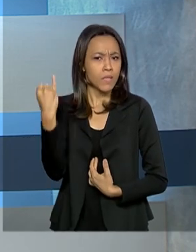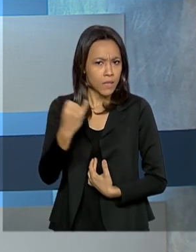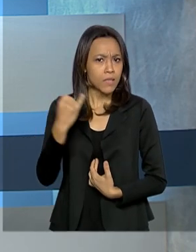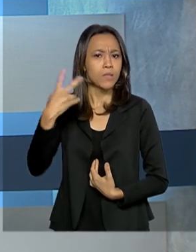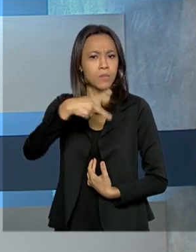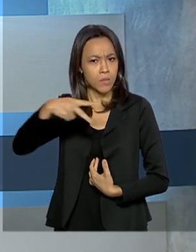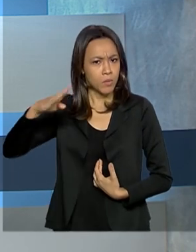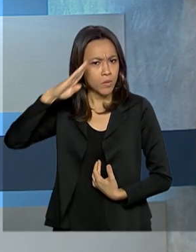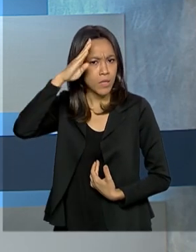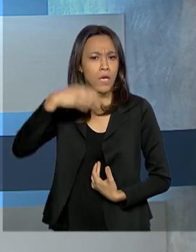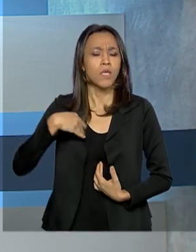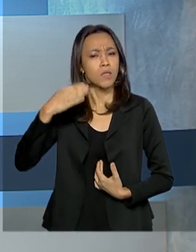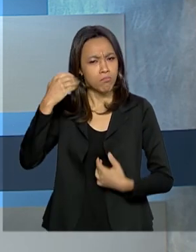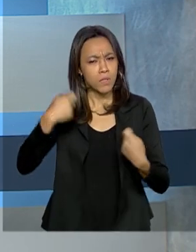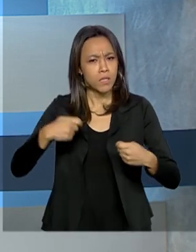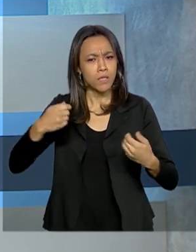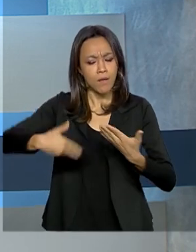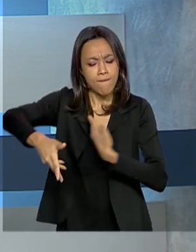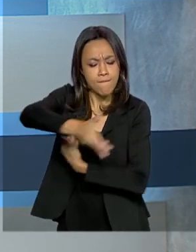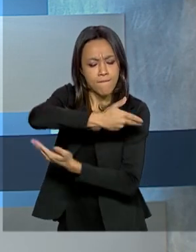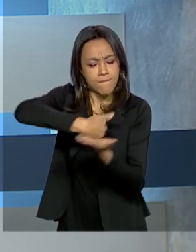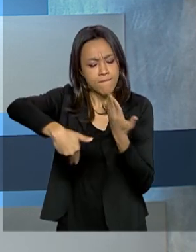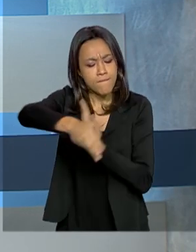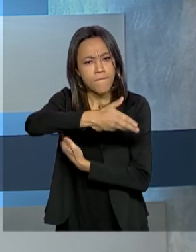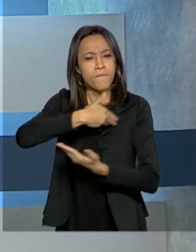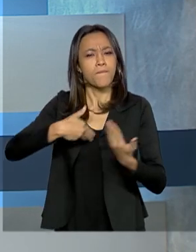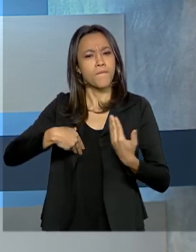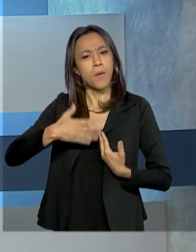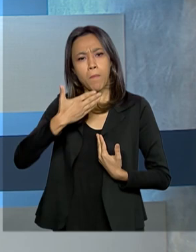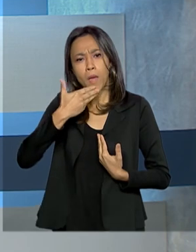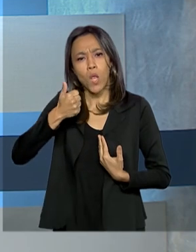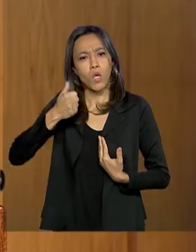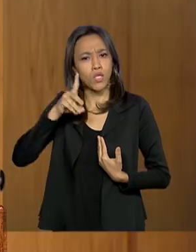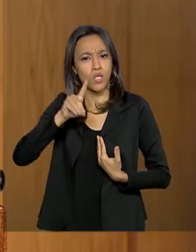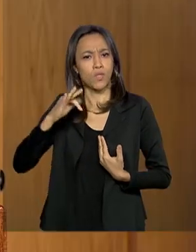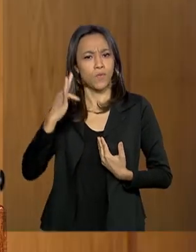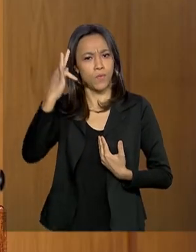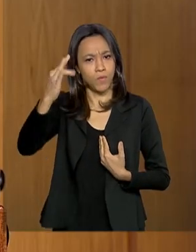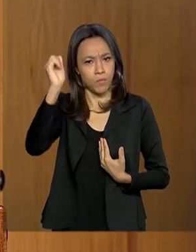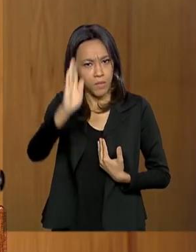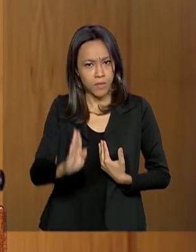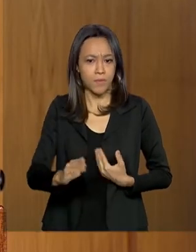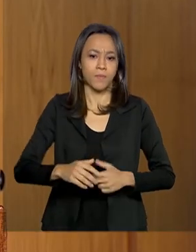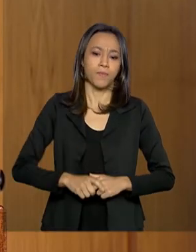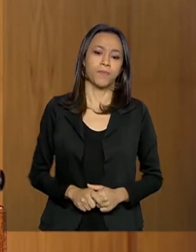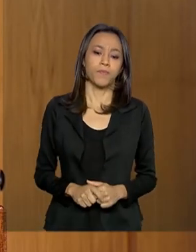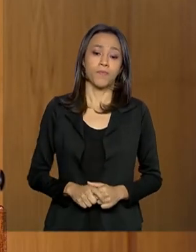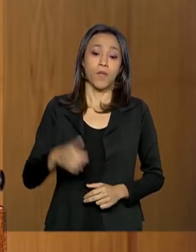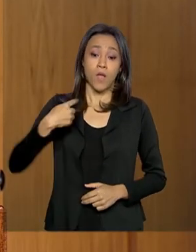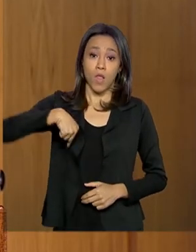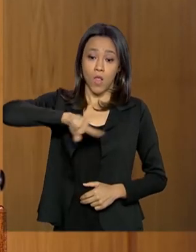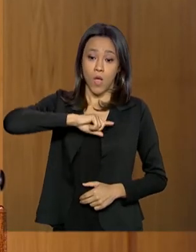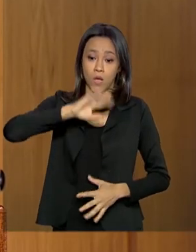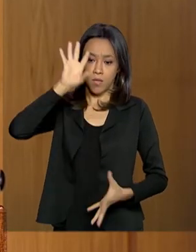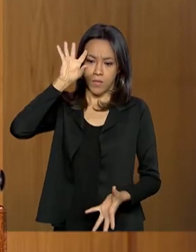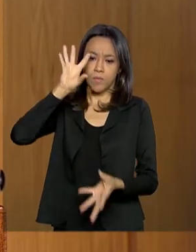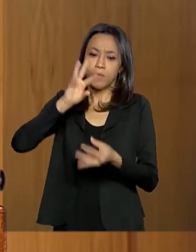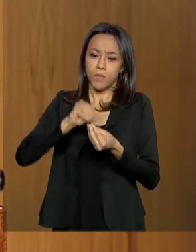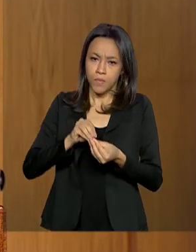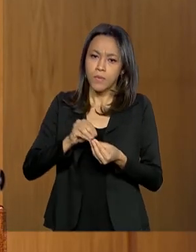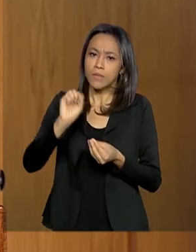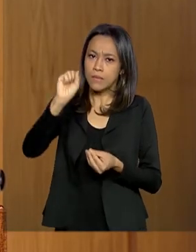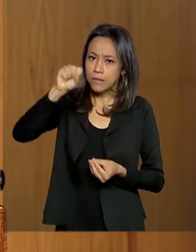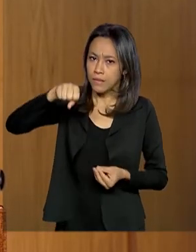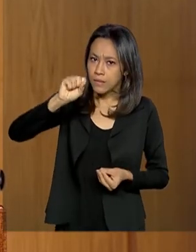entre os poderes para que o Brasil alcance dias melhores. Vamos ouvir. O nosso entendimento, sim,